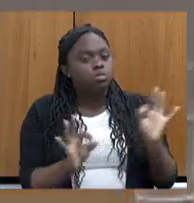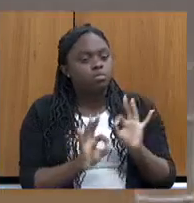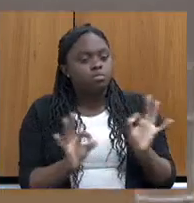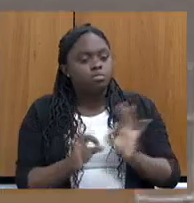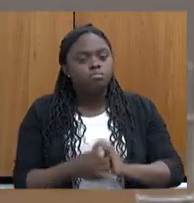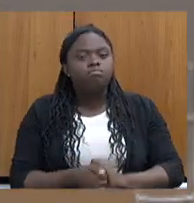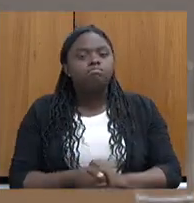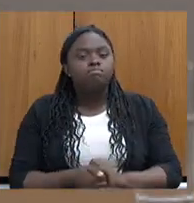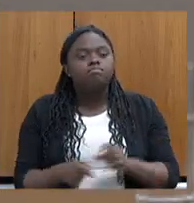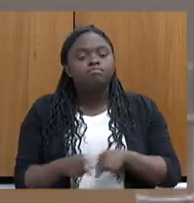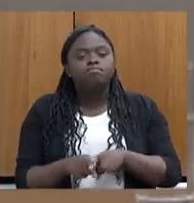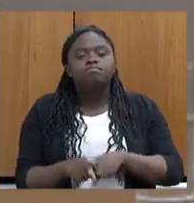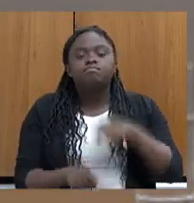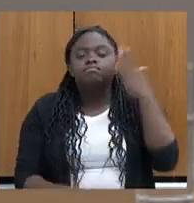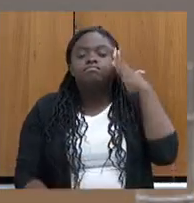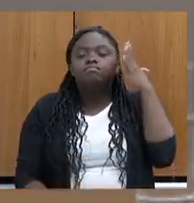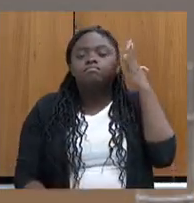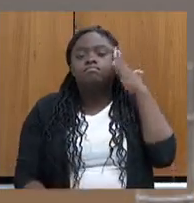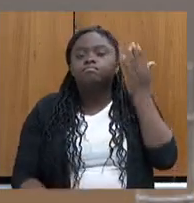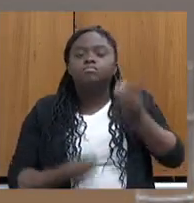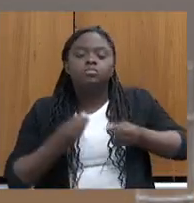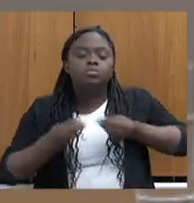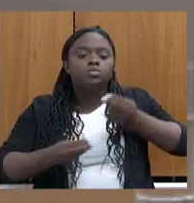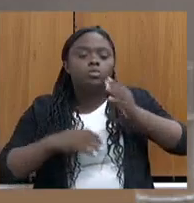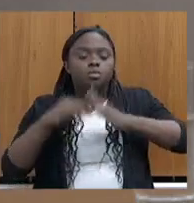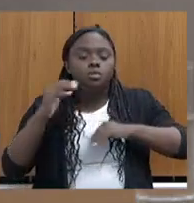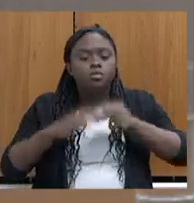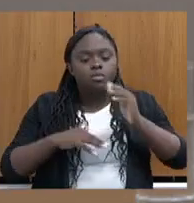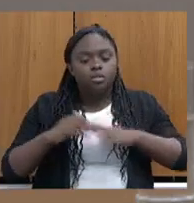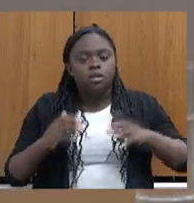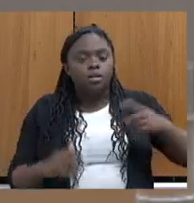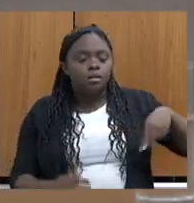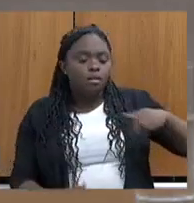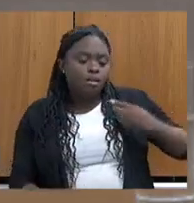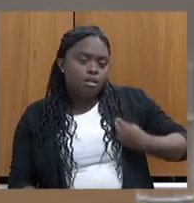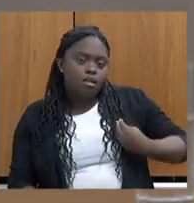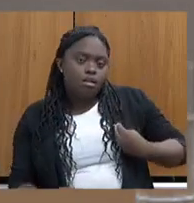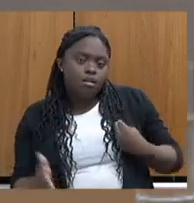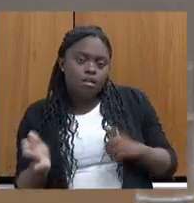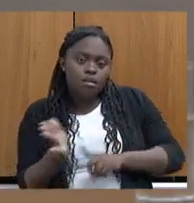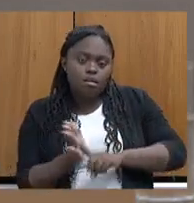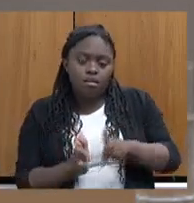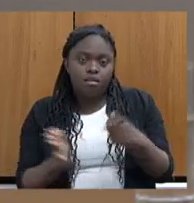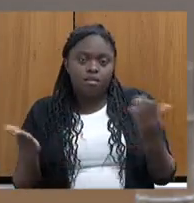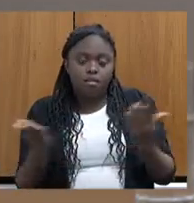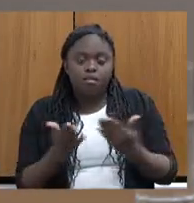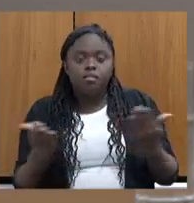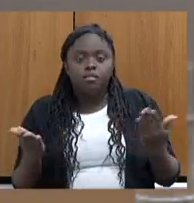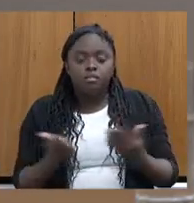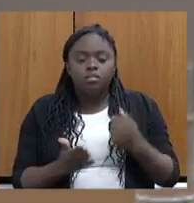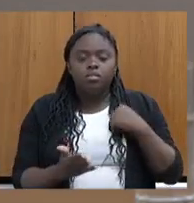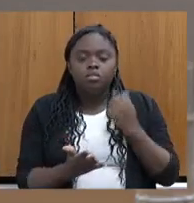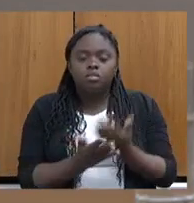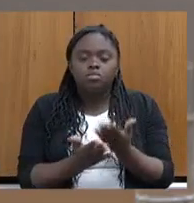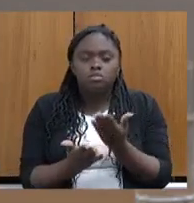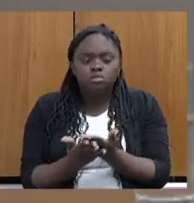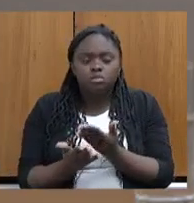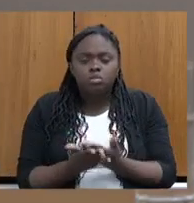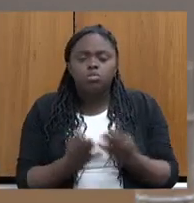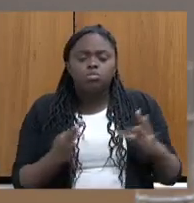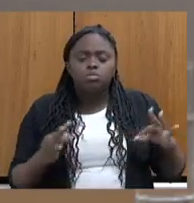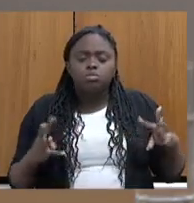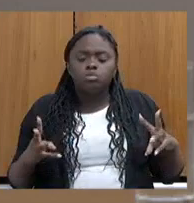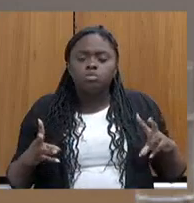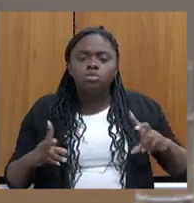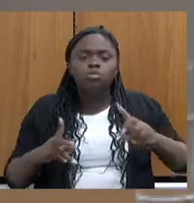Quanto a essa questão de saber a qualificação profissional onde eles estão, então, esta é uma pergunta que agora eu estou estudando com todo mundo que nos